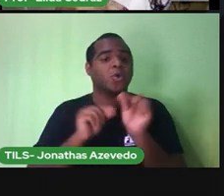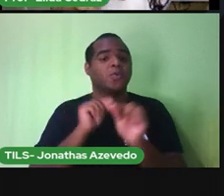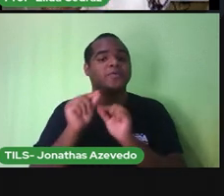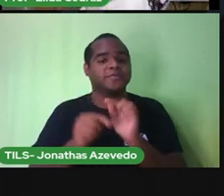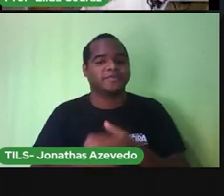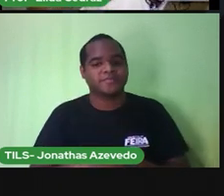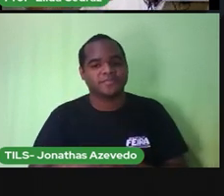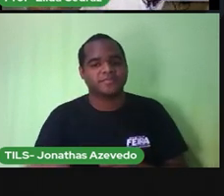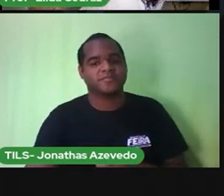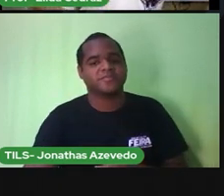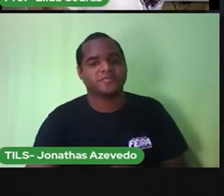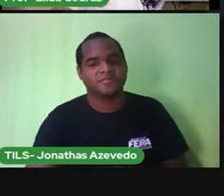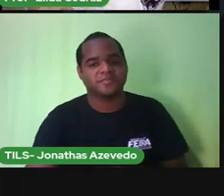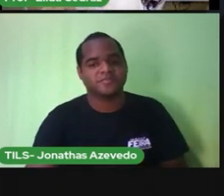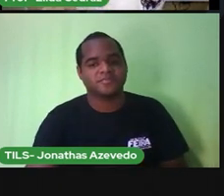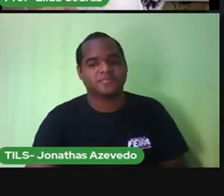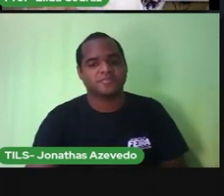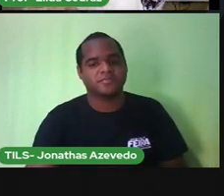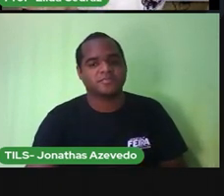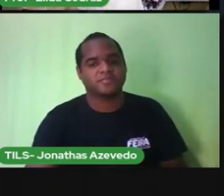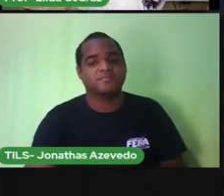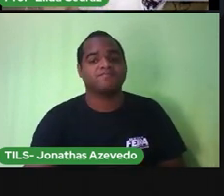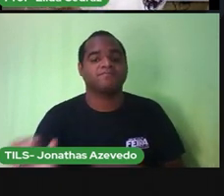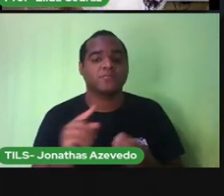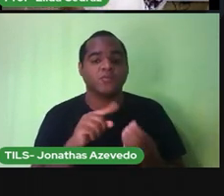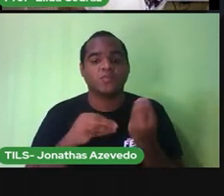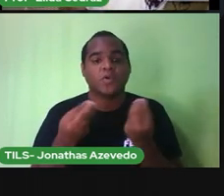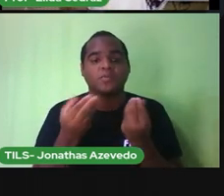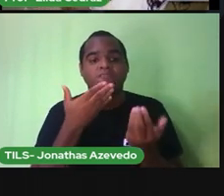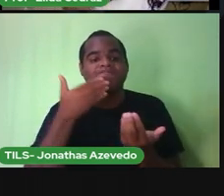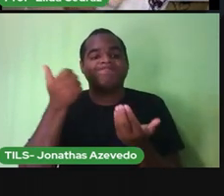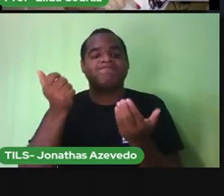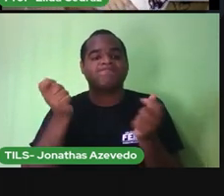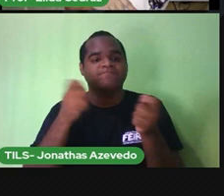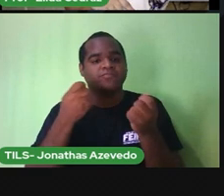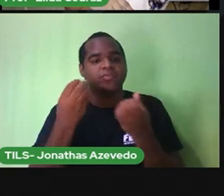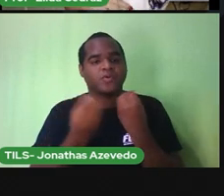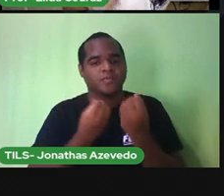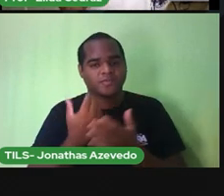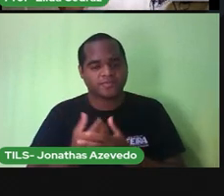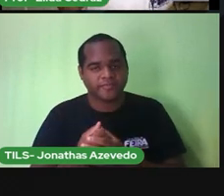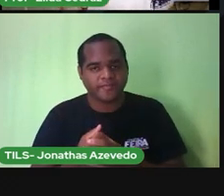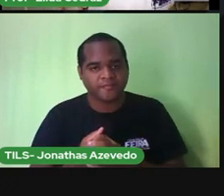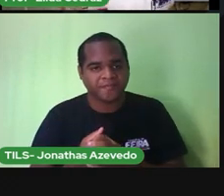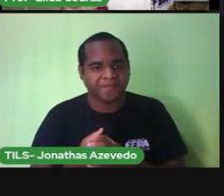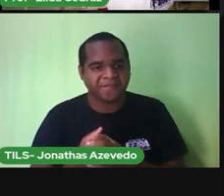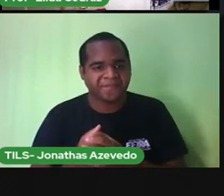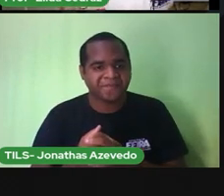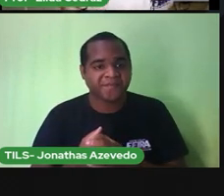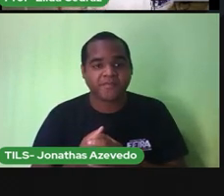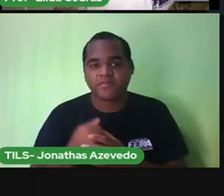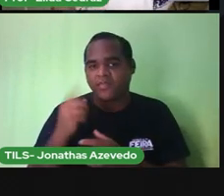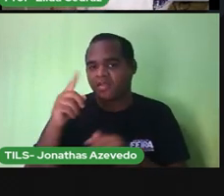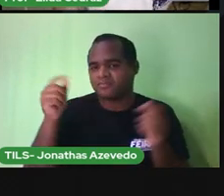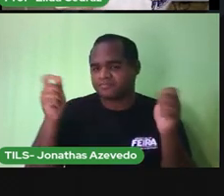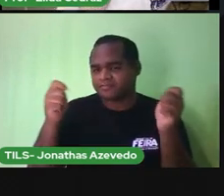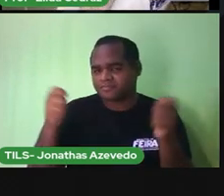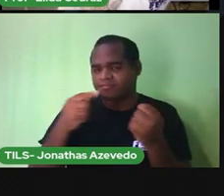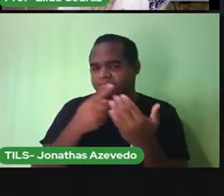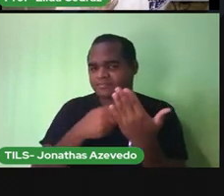O que podemos melhorar? Como classificamos os nossos hábitos?